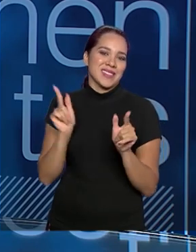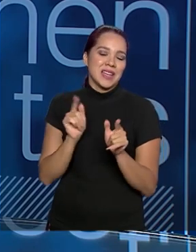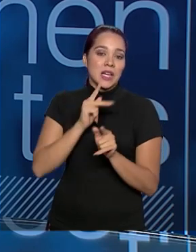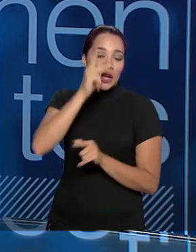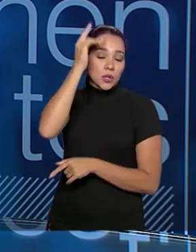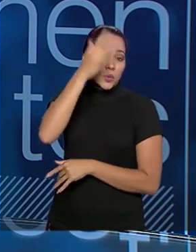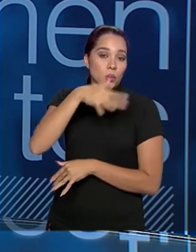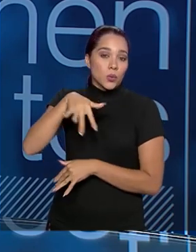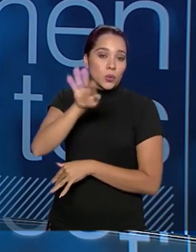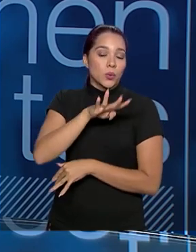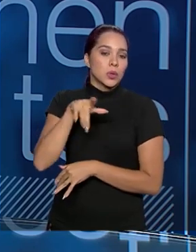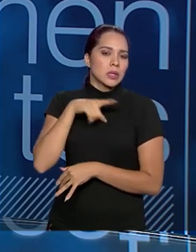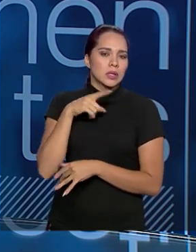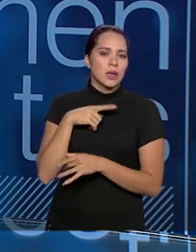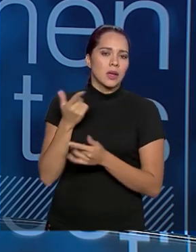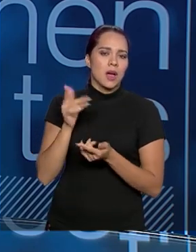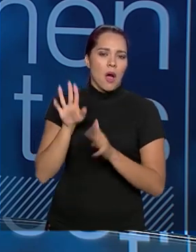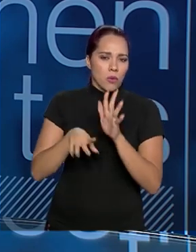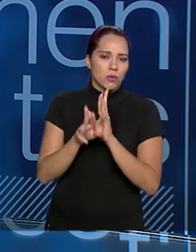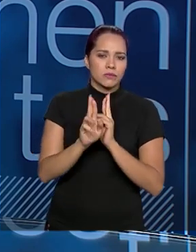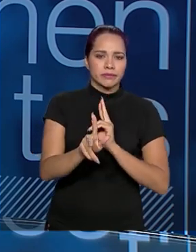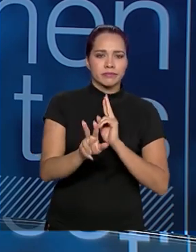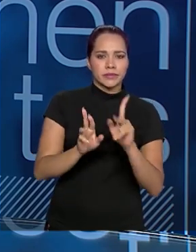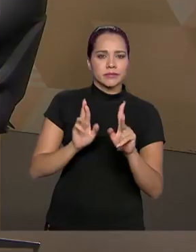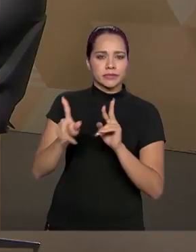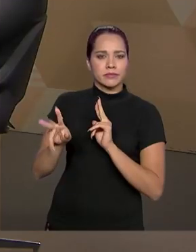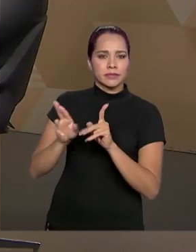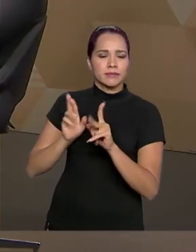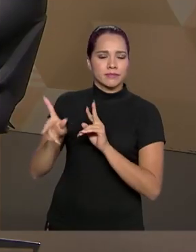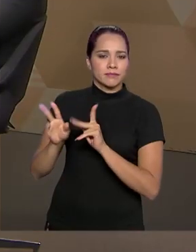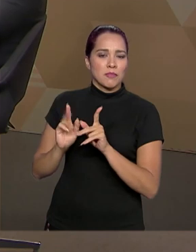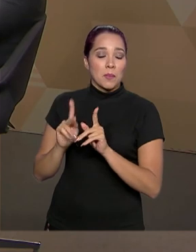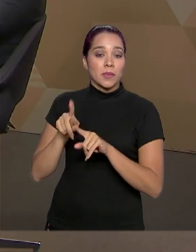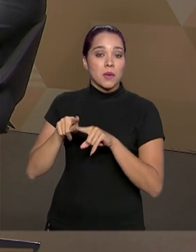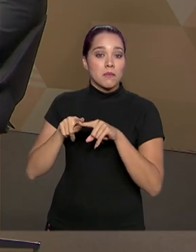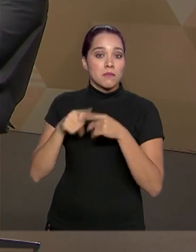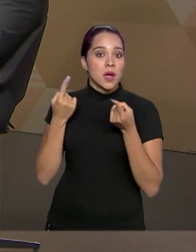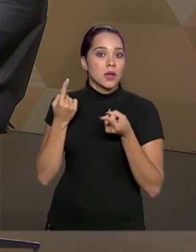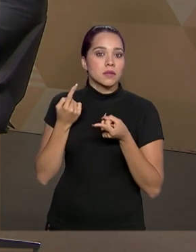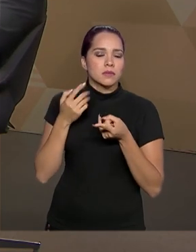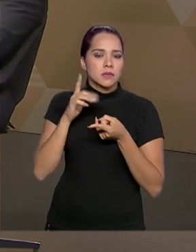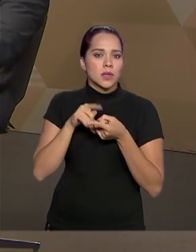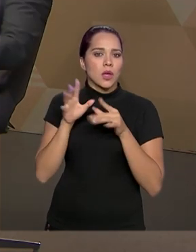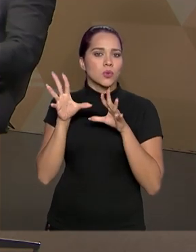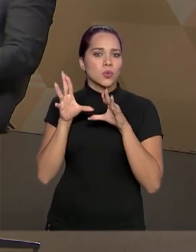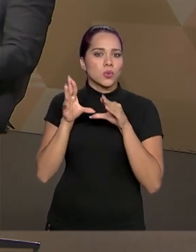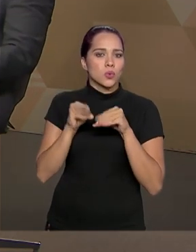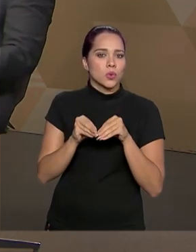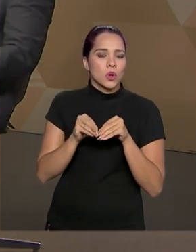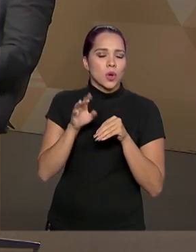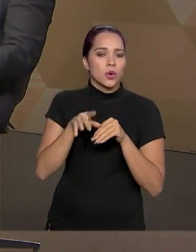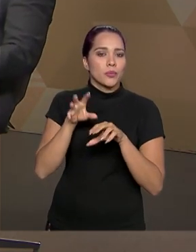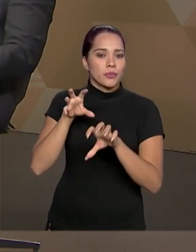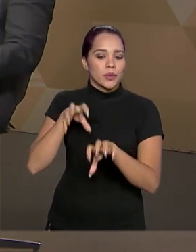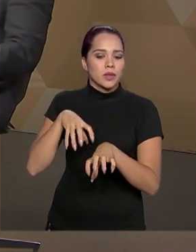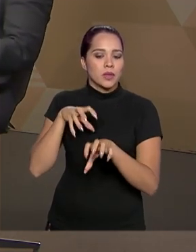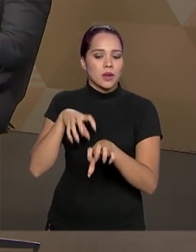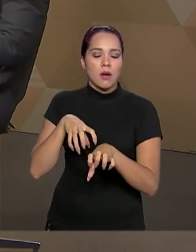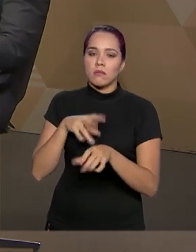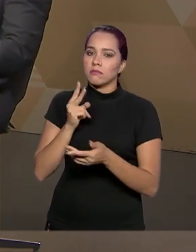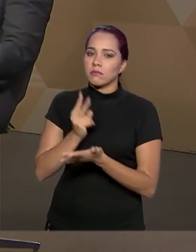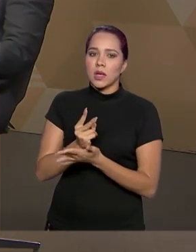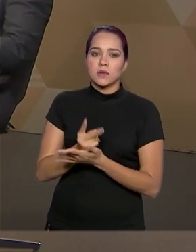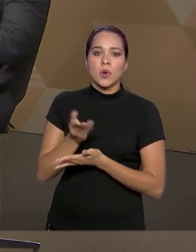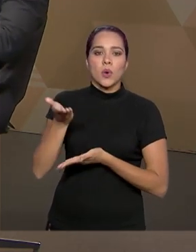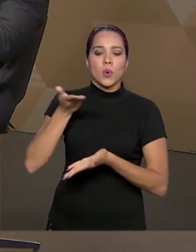mundo tem um pouco das suas diferenciações, mas, em suma, o processo mineral é o mesmo. Então,